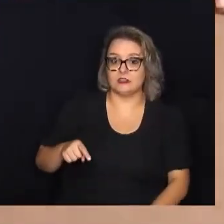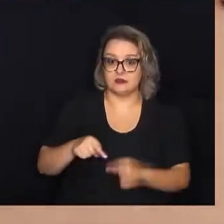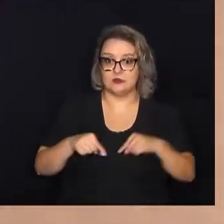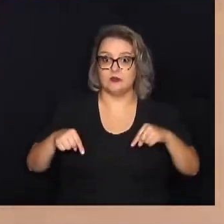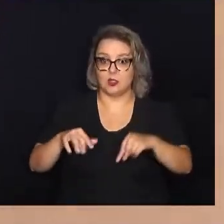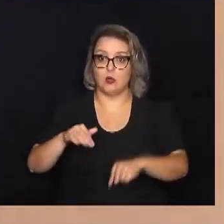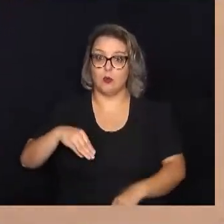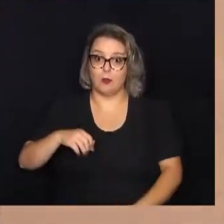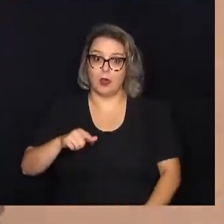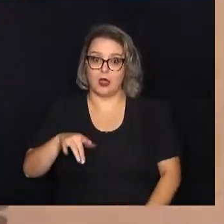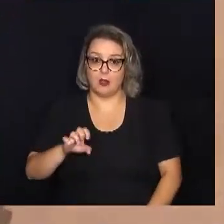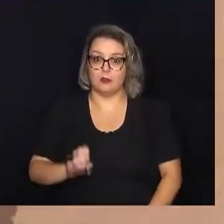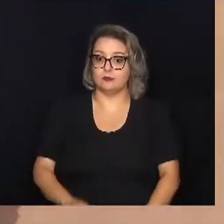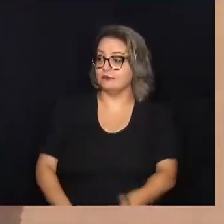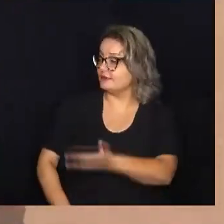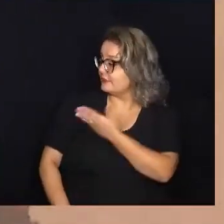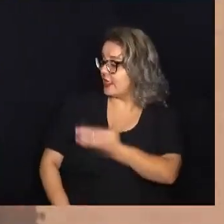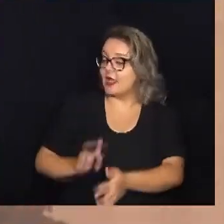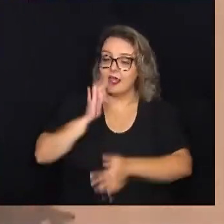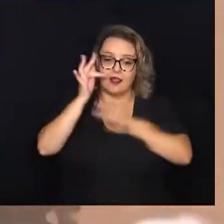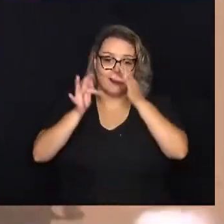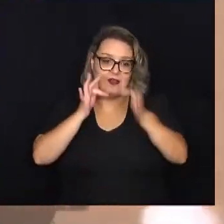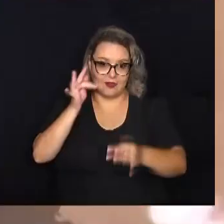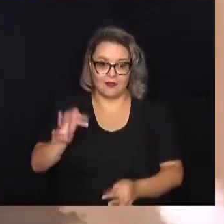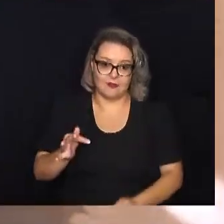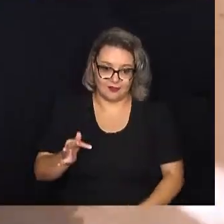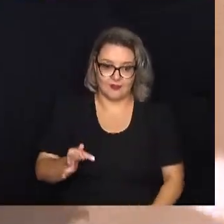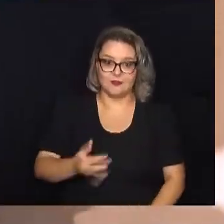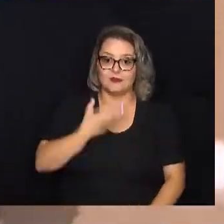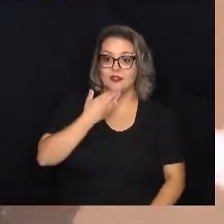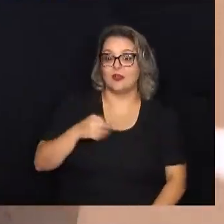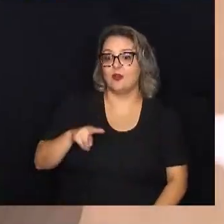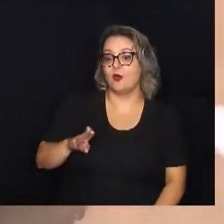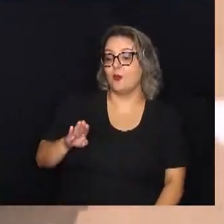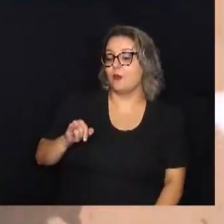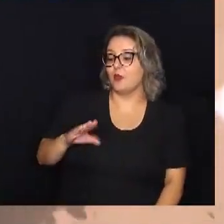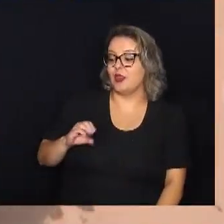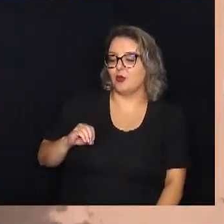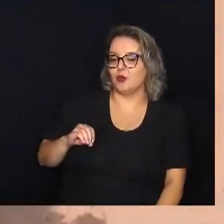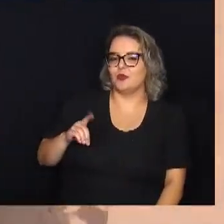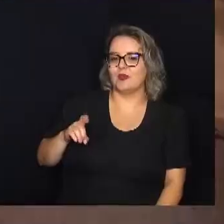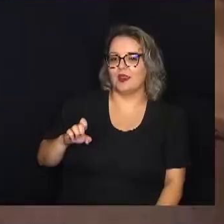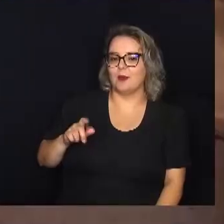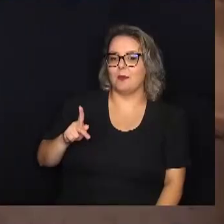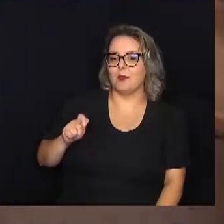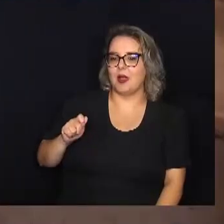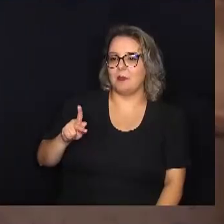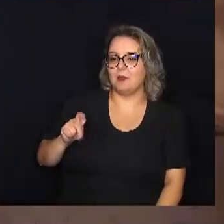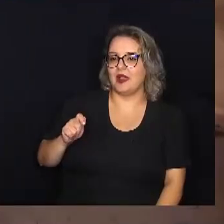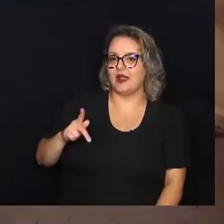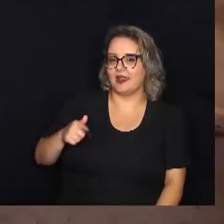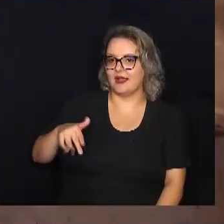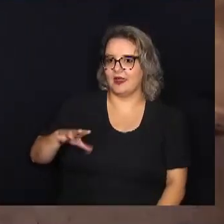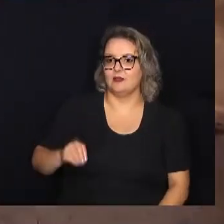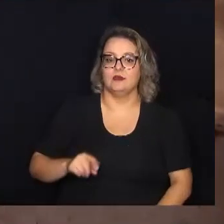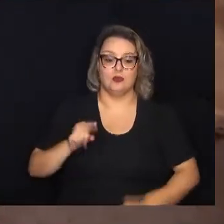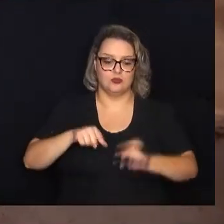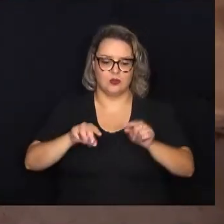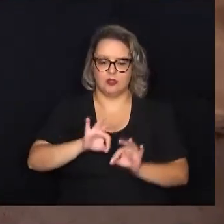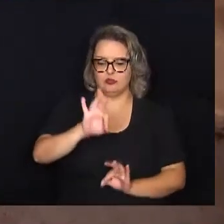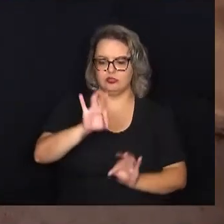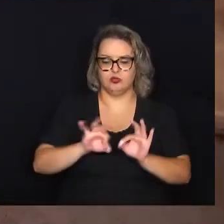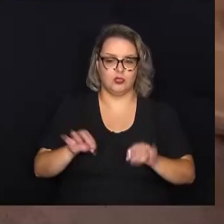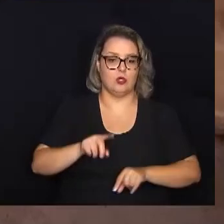conhecidas como flor do Natal ou bico de papagaio, ganharam destaque. Tem diversos tamanhos e variedades. O